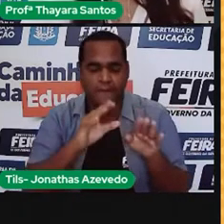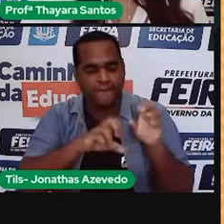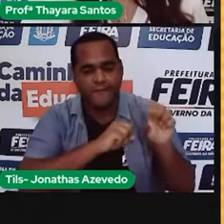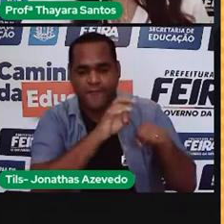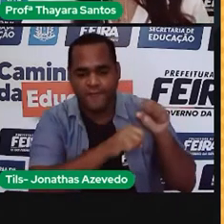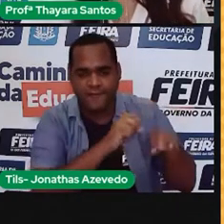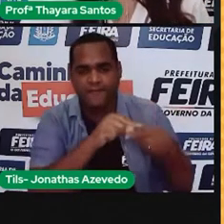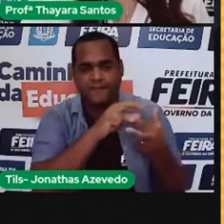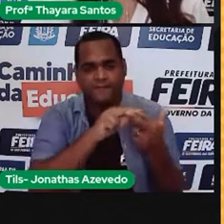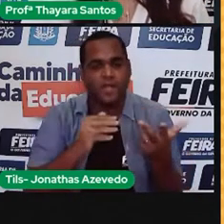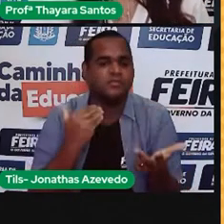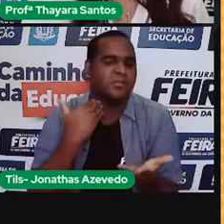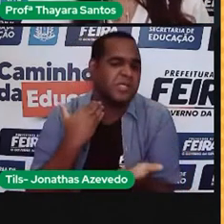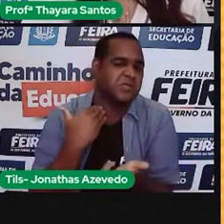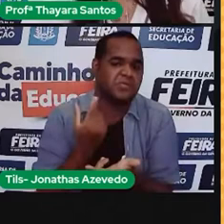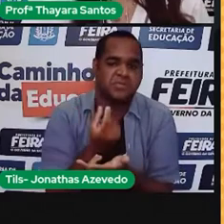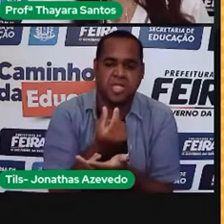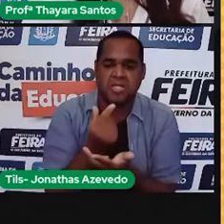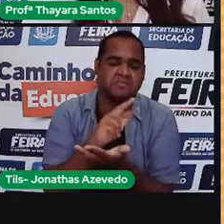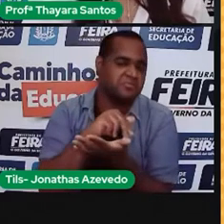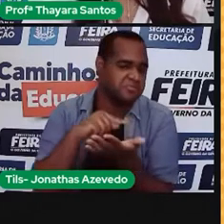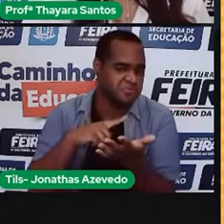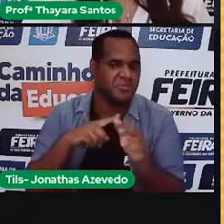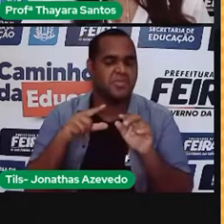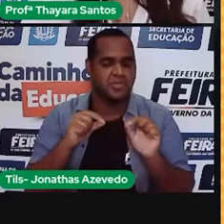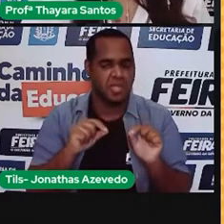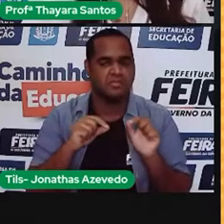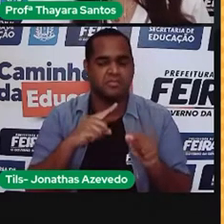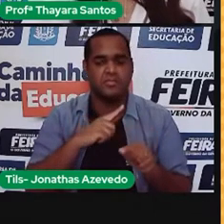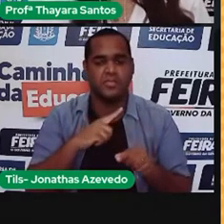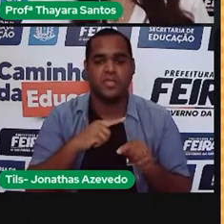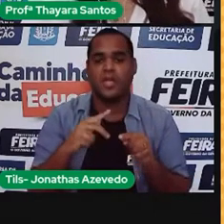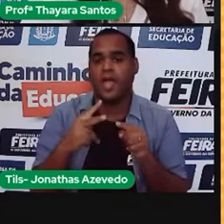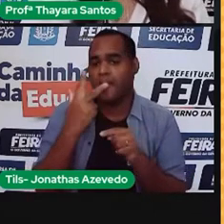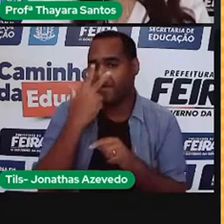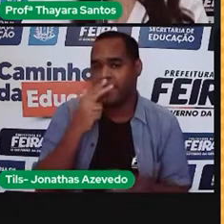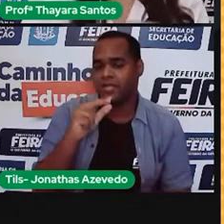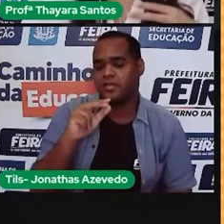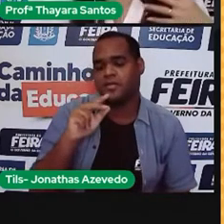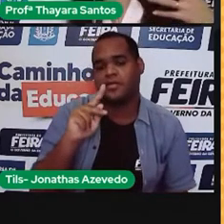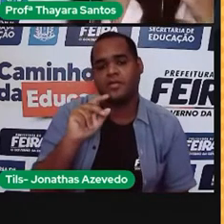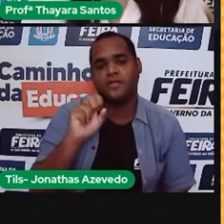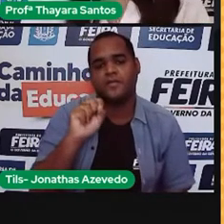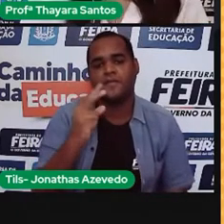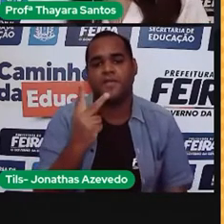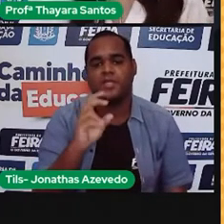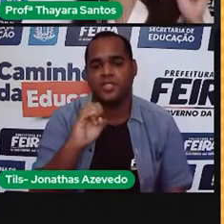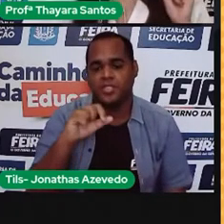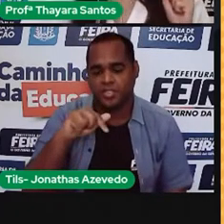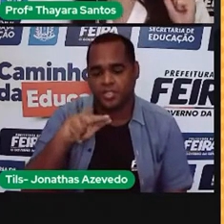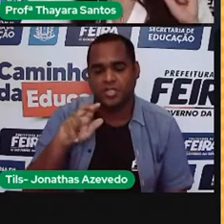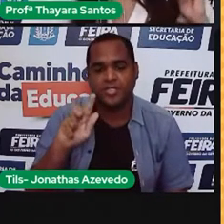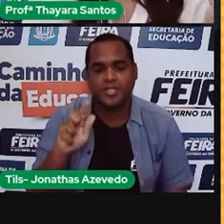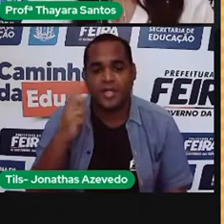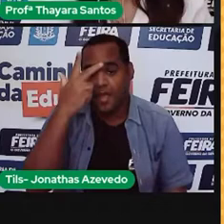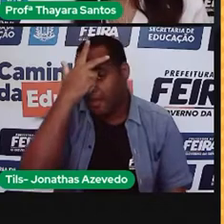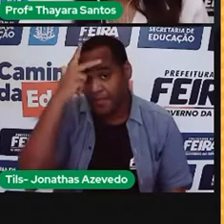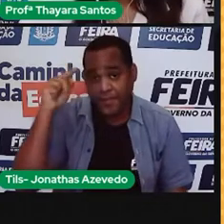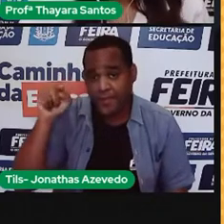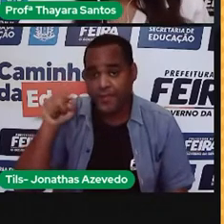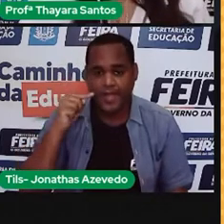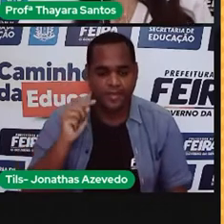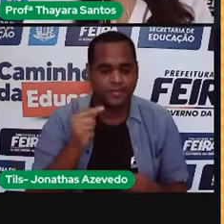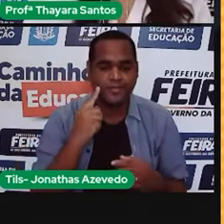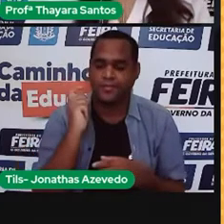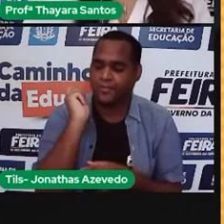seus dados bancários. Isso daqui é o que a gente chama de phishing. É como se jogasse uma isca para as pessoas irem lá e